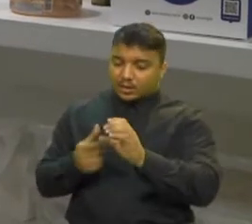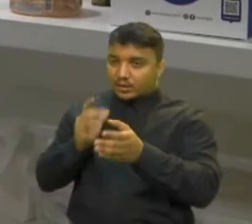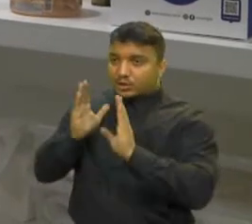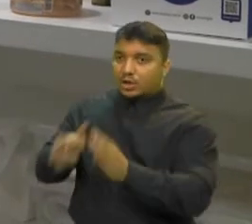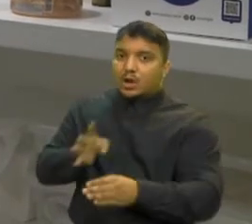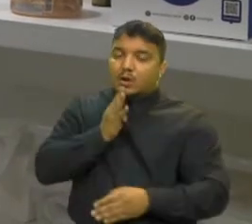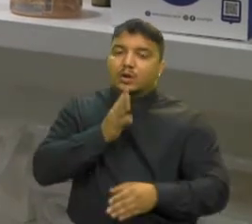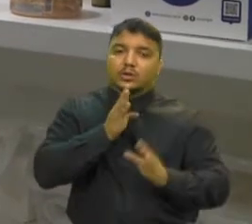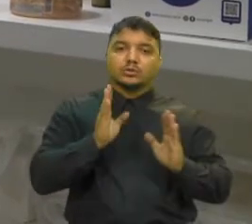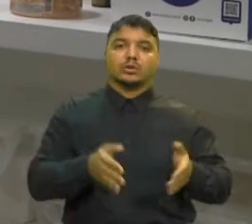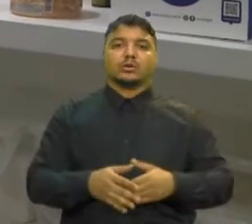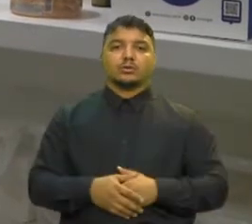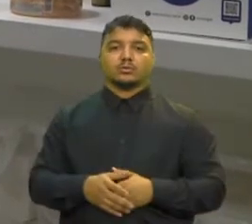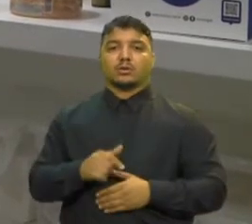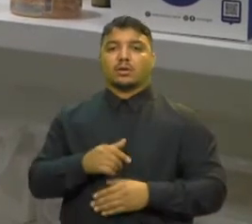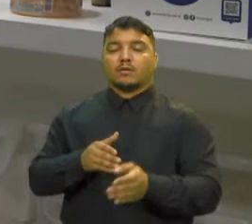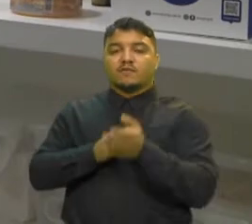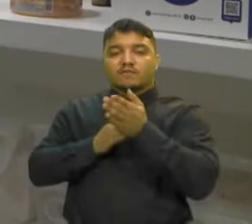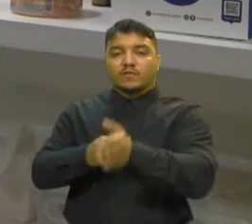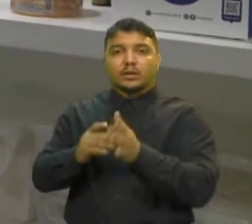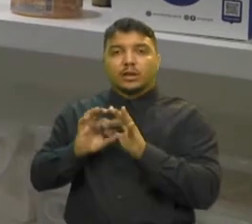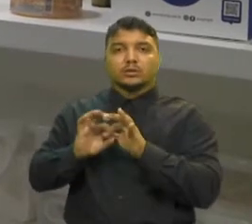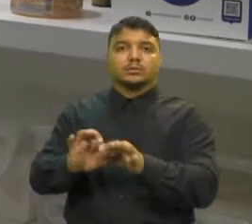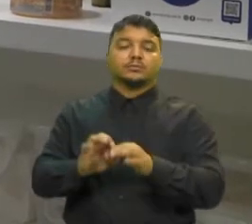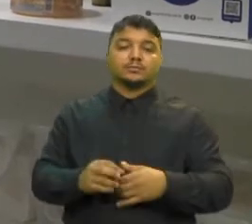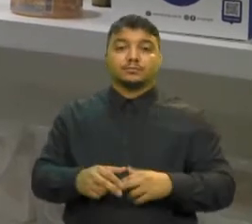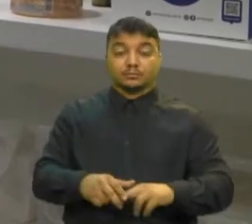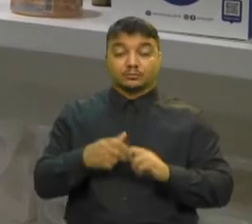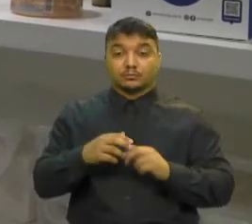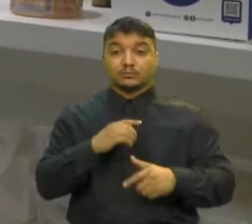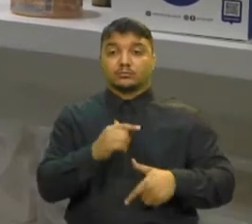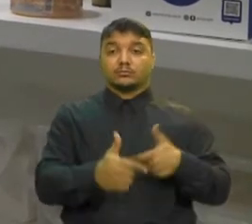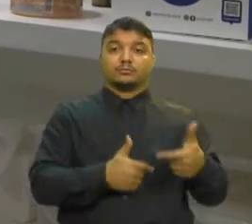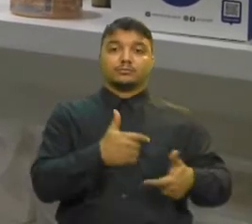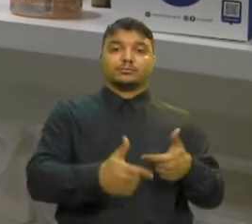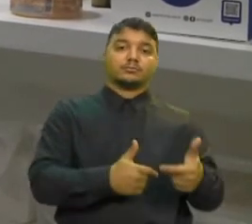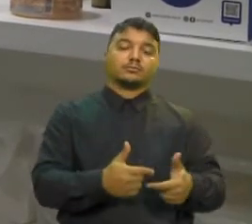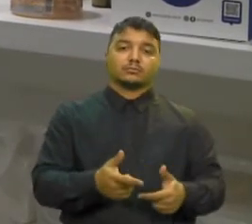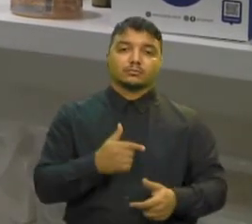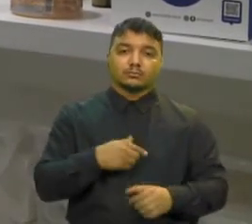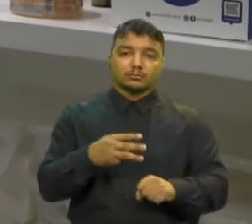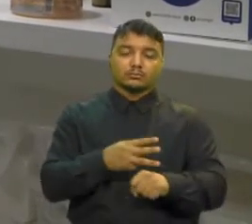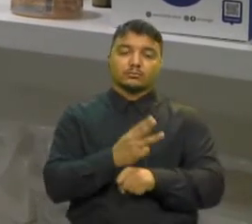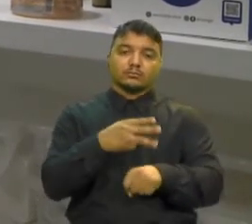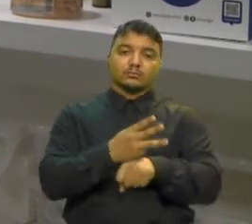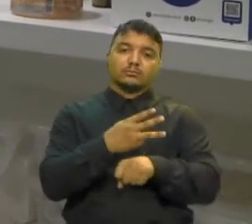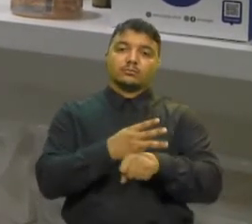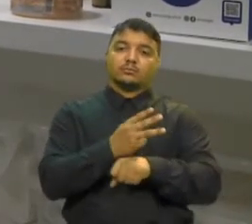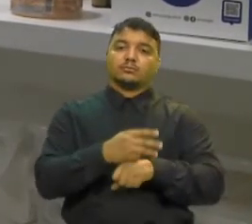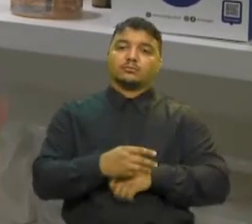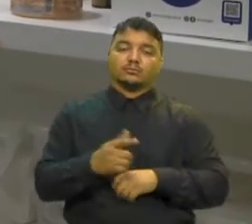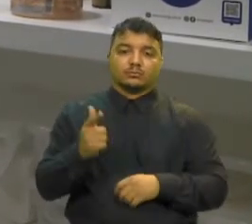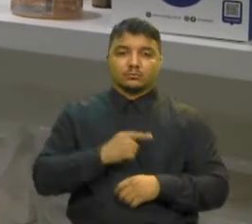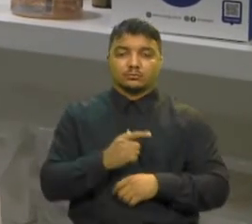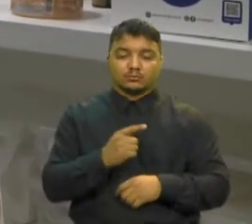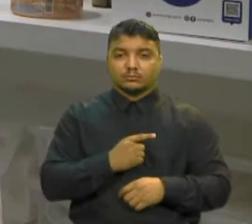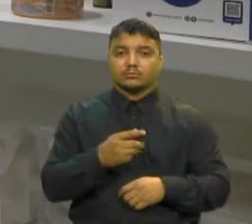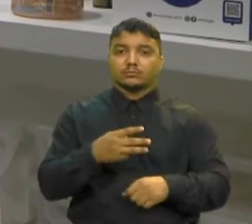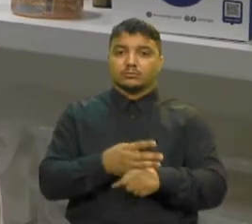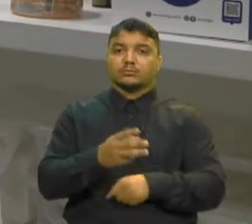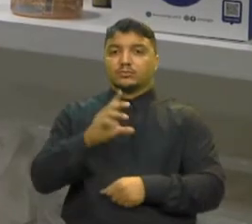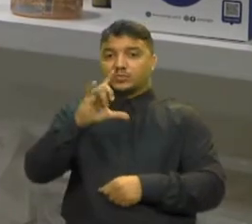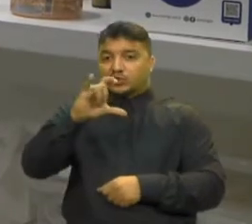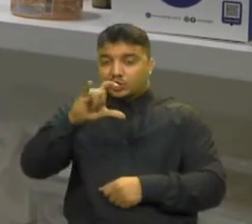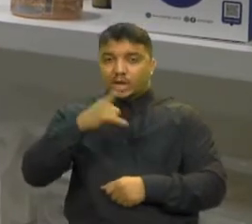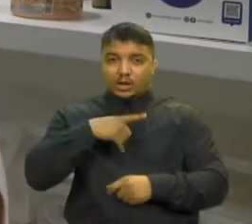conheceram o seu serviço É fidelizar Então eu trabalho muito o WhatsApp, o funil de vendas Eu capto clientes pelo Instagram